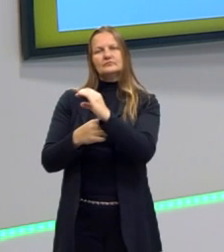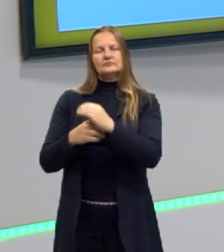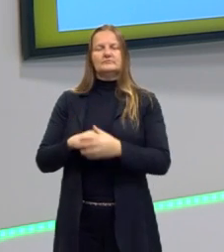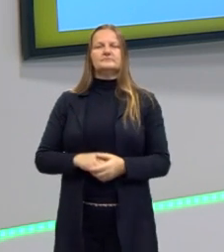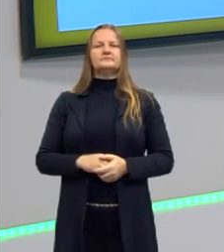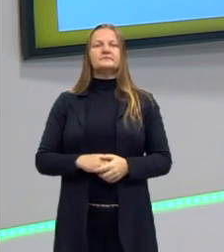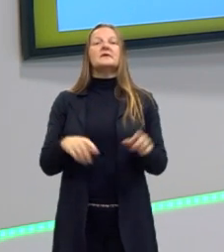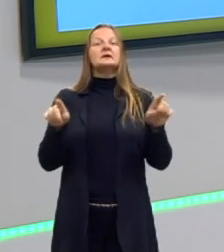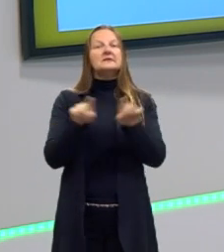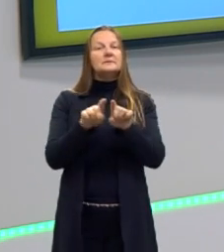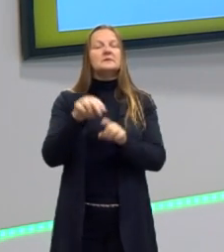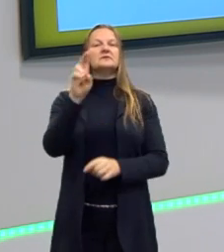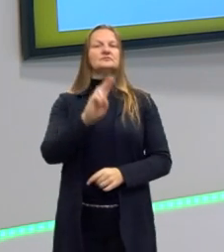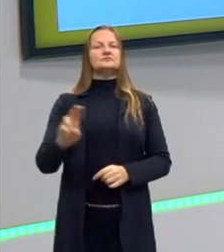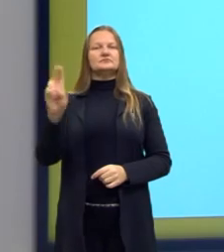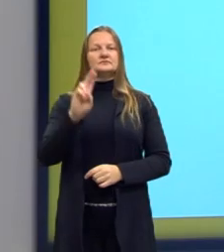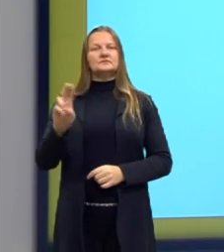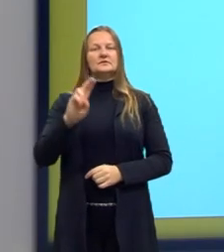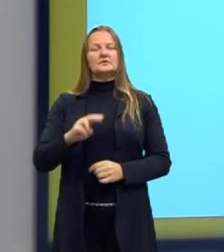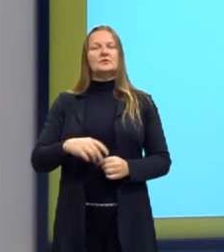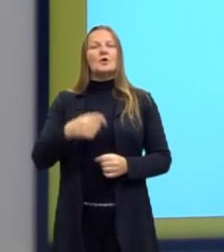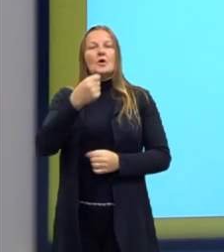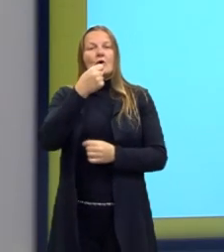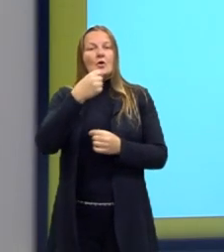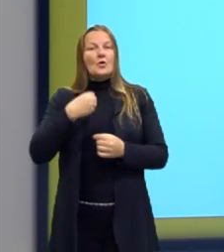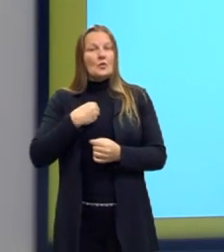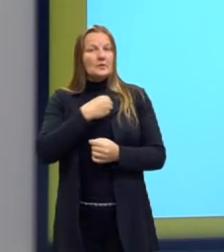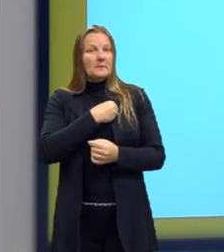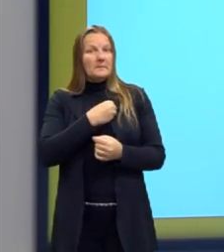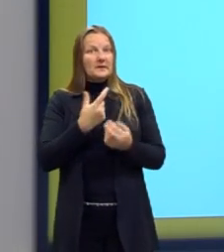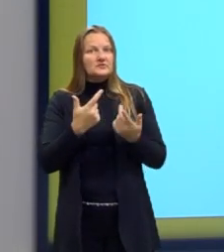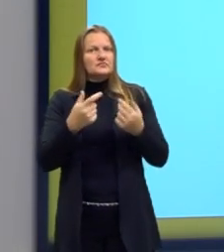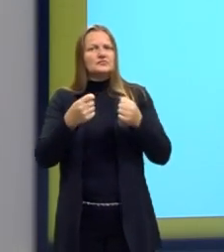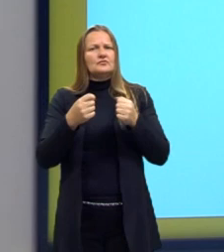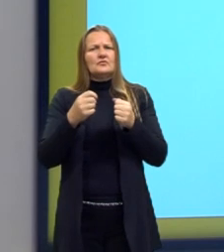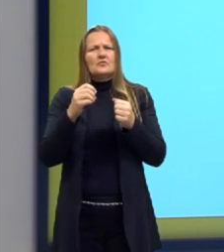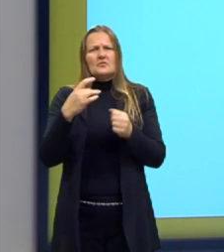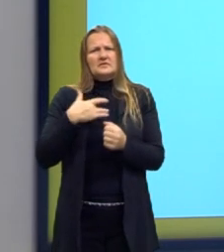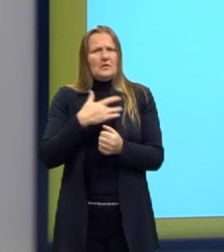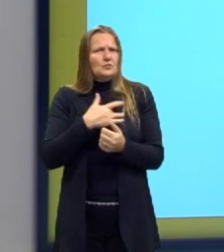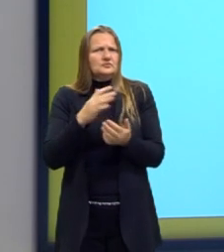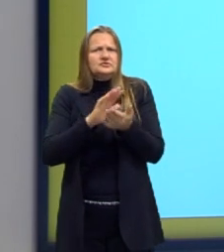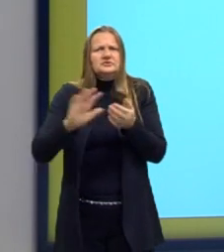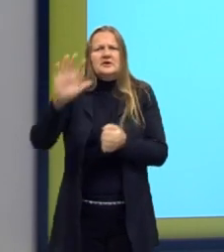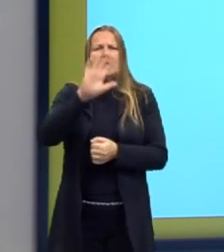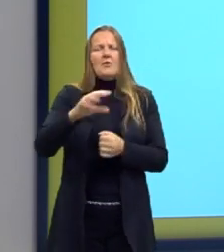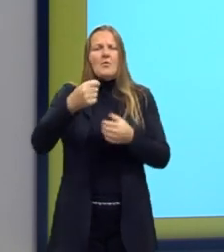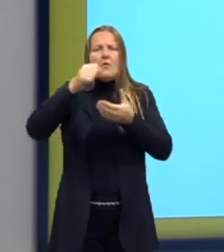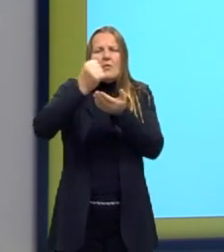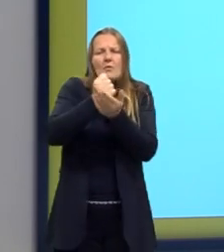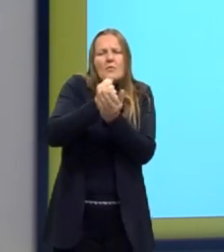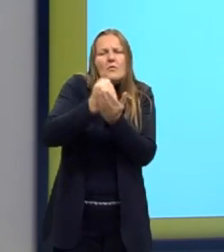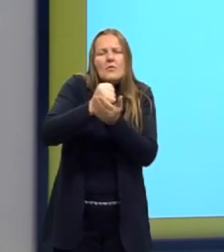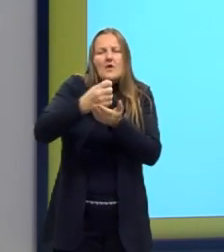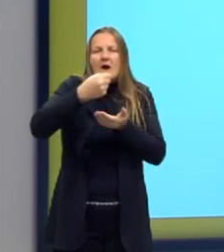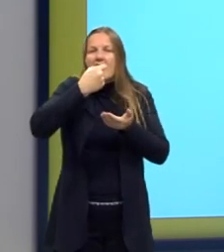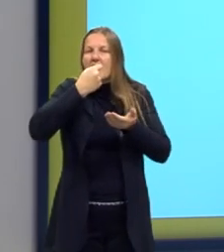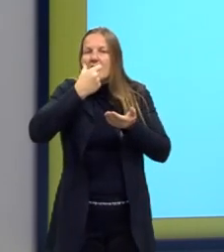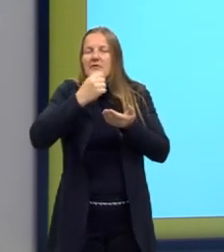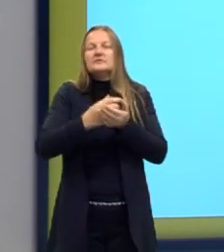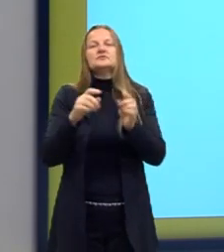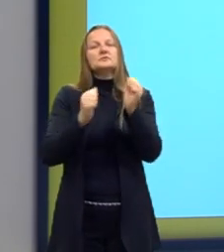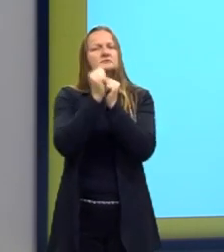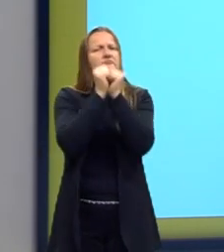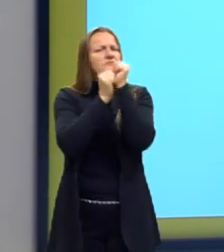Eles são utilizados na medicina como anestésicos, no preparo de medicamento nas indústrias, amplamente